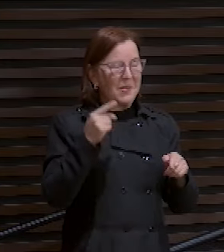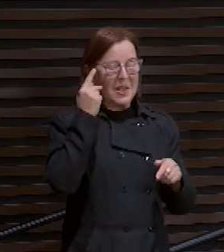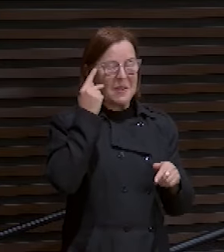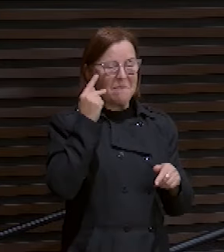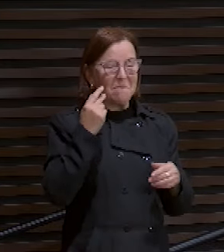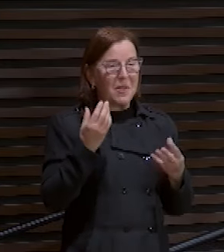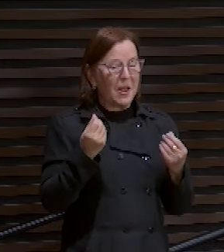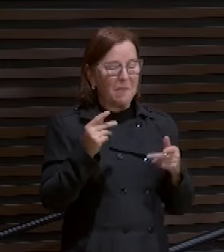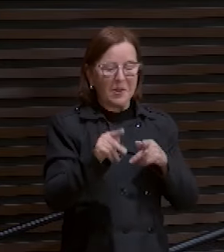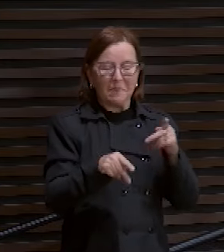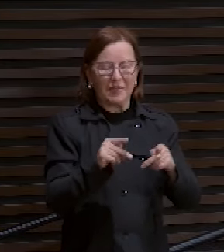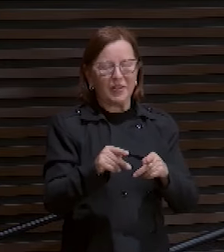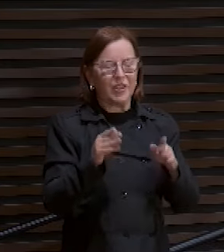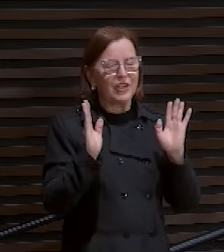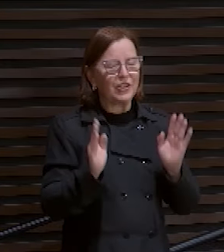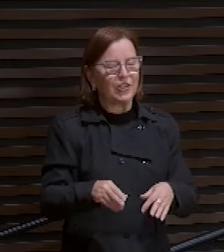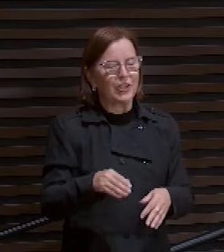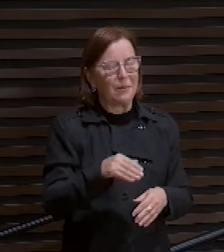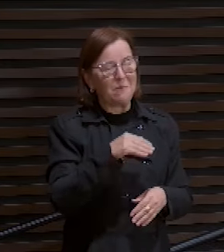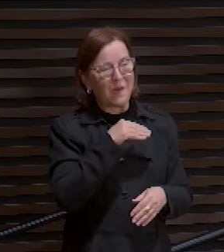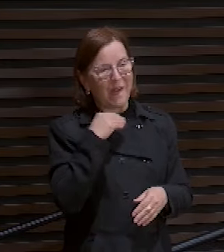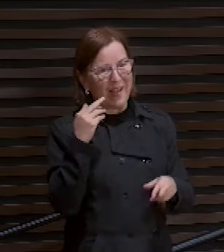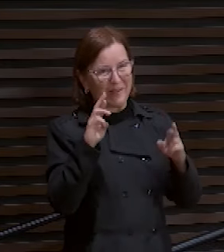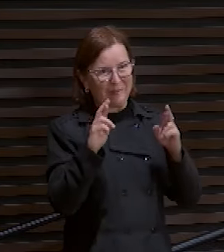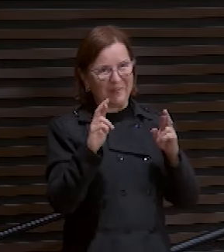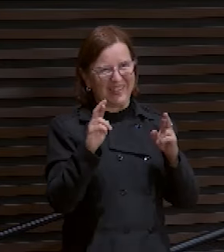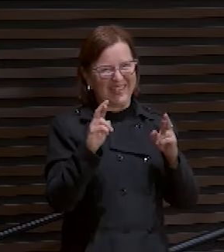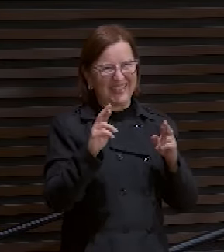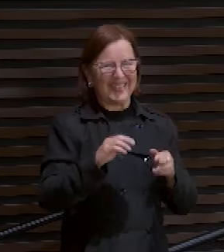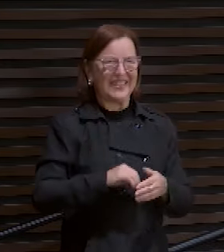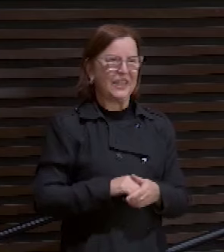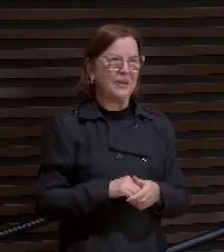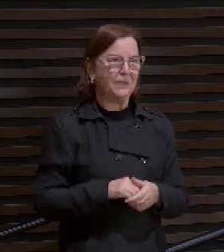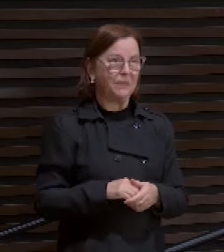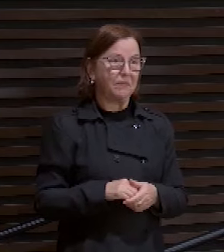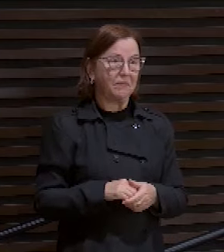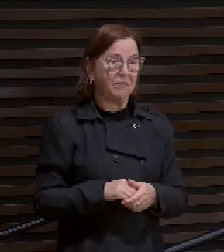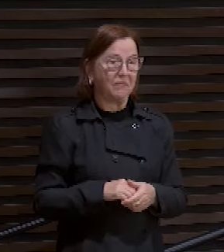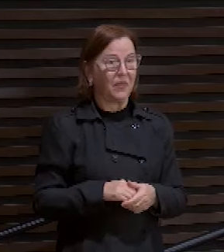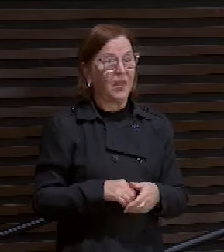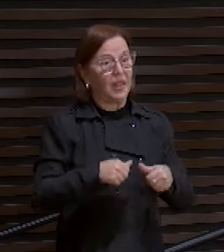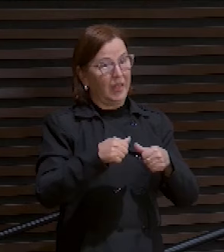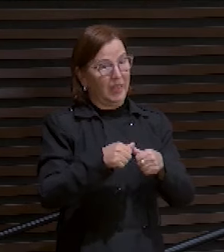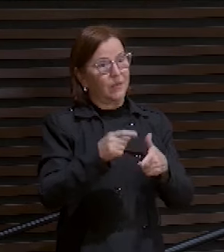filho. Faz tempo que morreu. E é aí que está o problema.